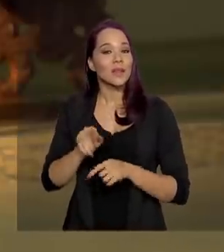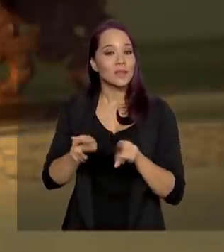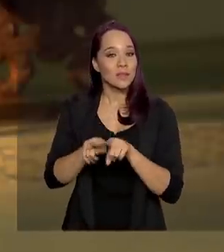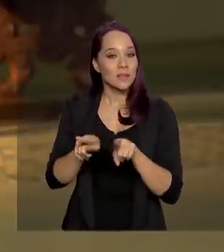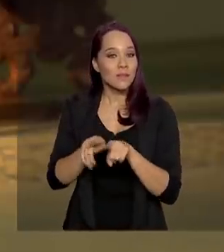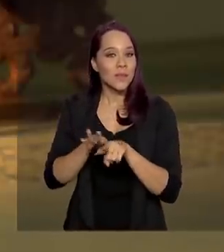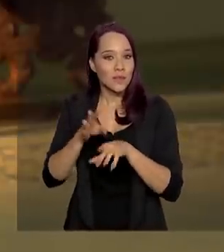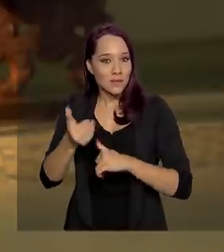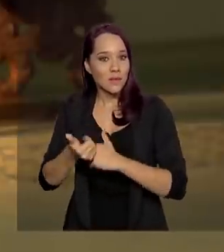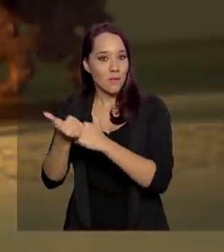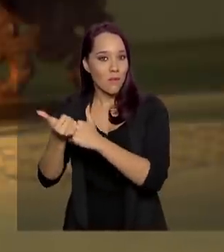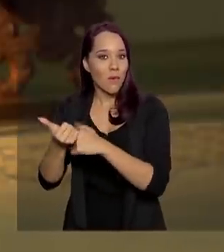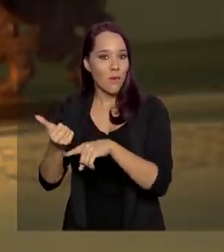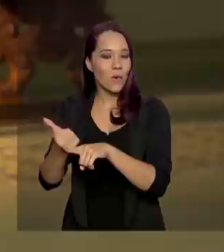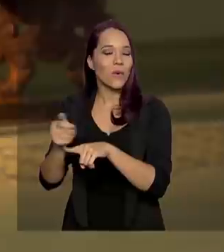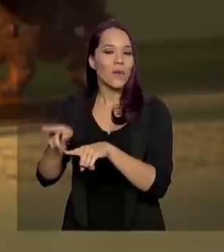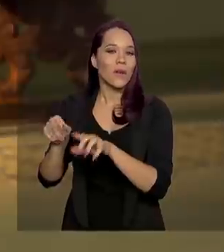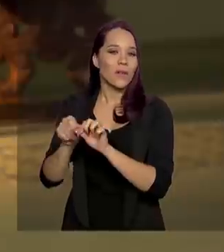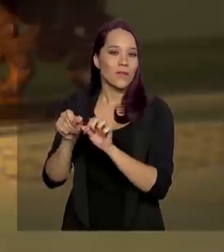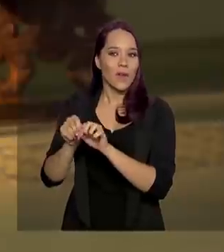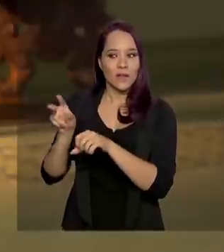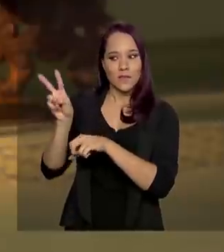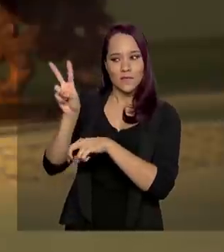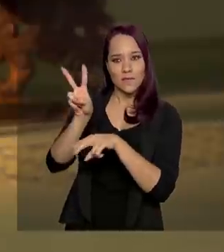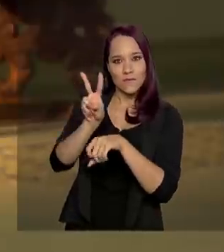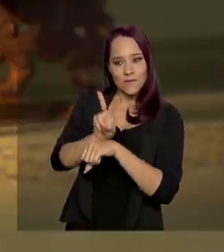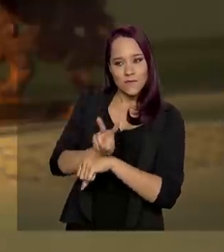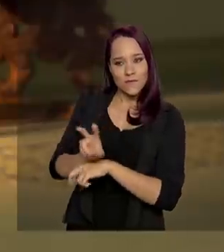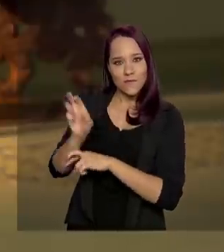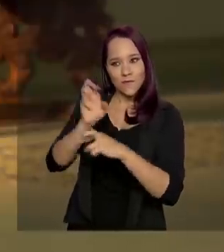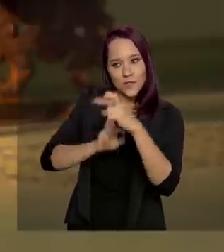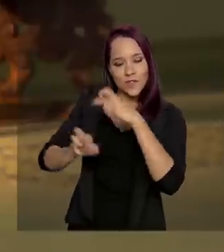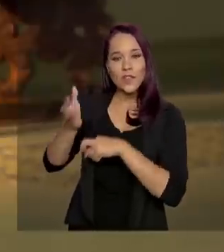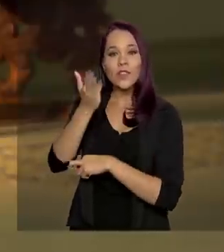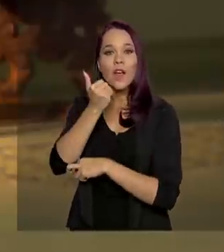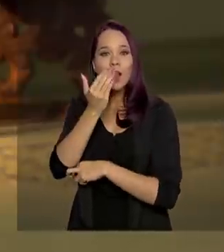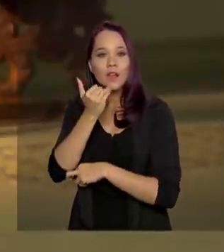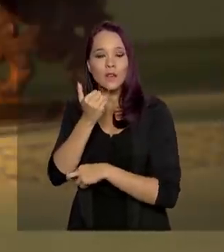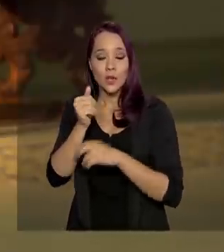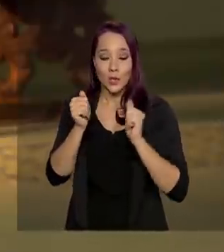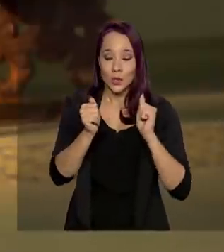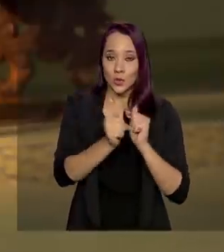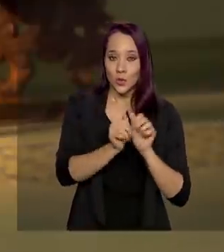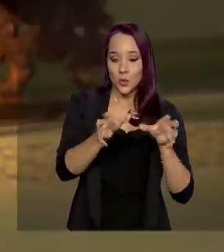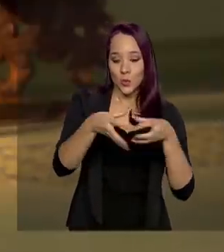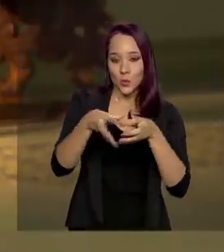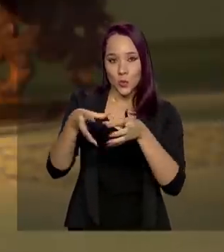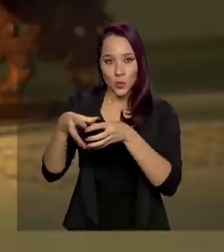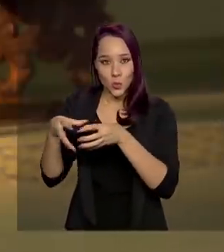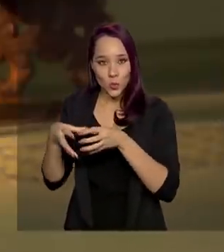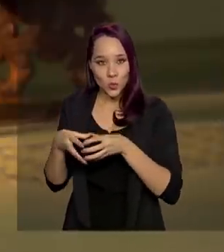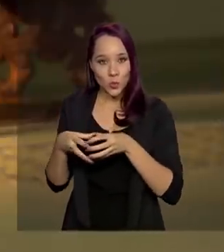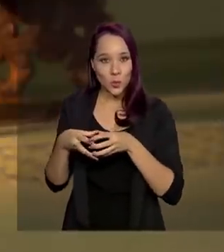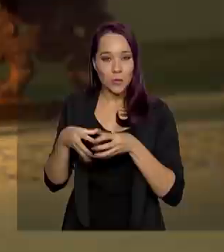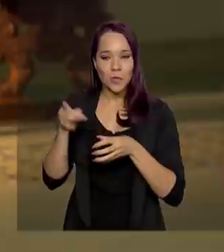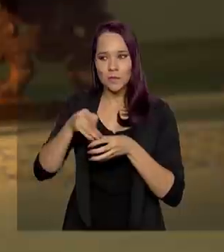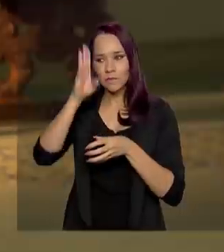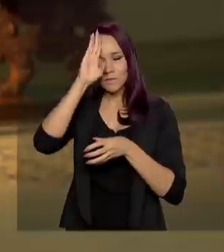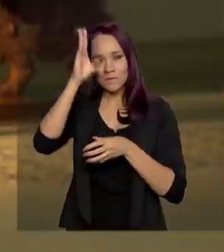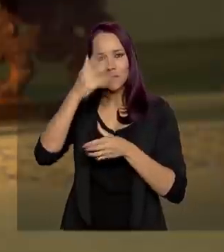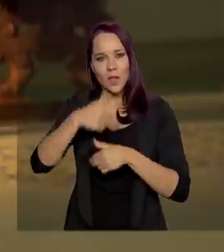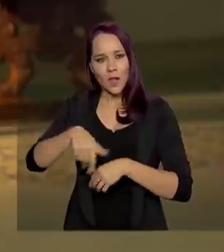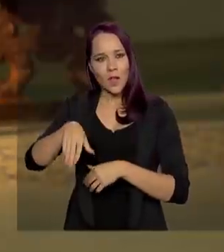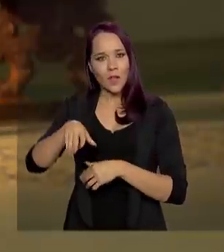além desse apoio, ela faz vigilância alimentar. Então, nós temos atuado juntamente com esses órgãos e, principalmente, as Forças